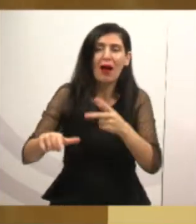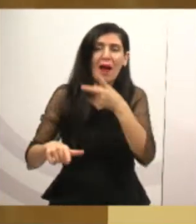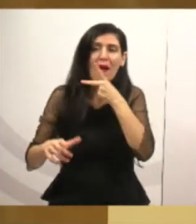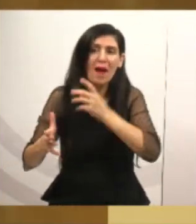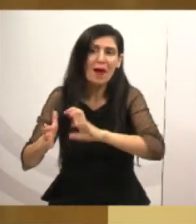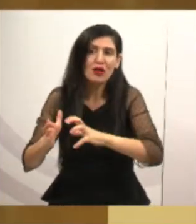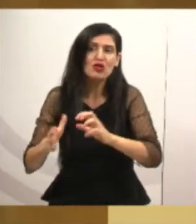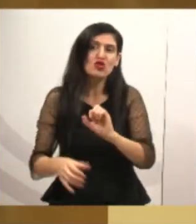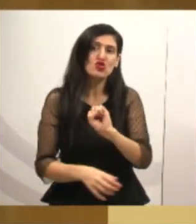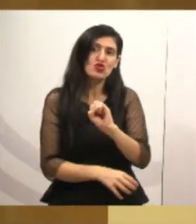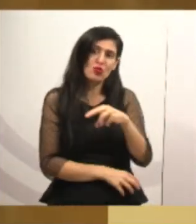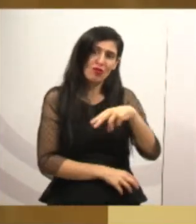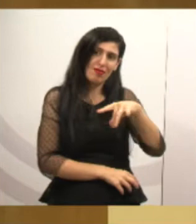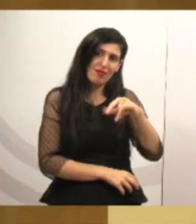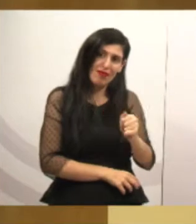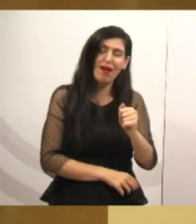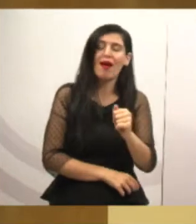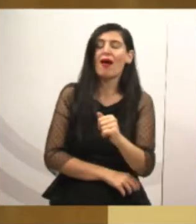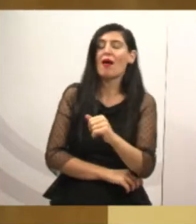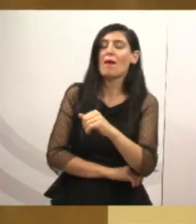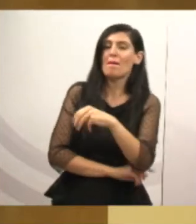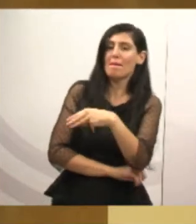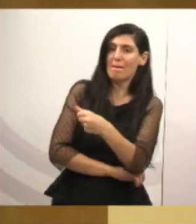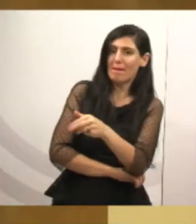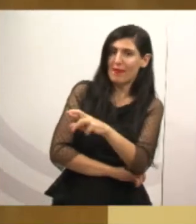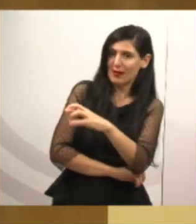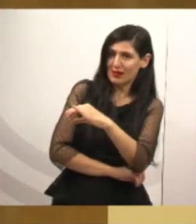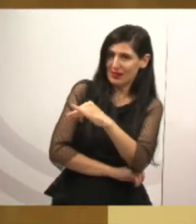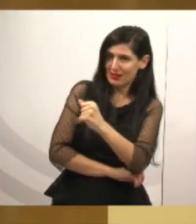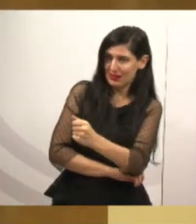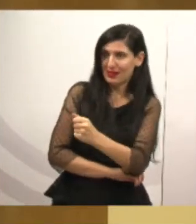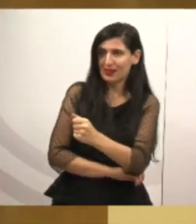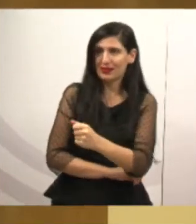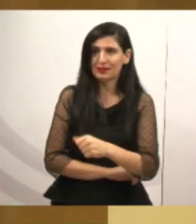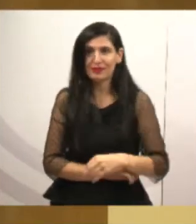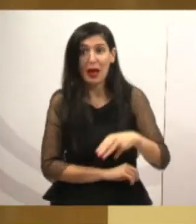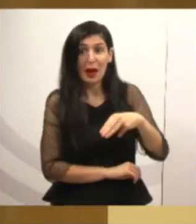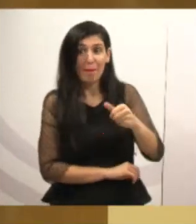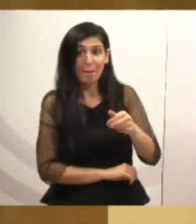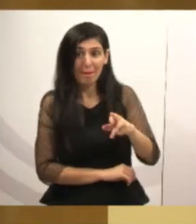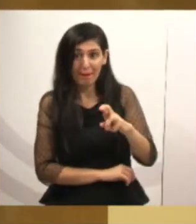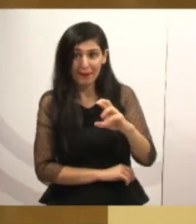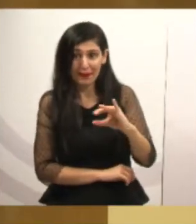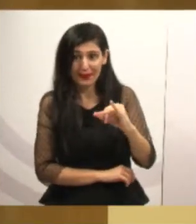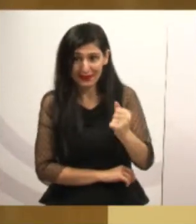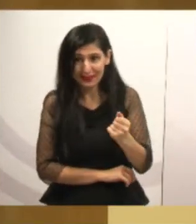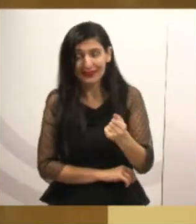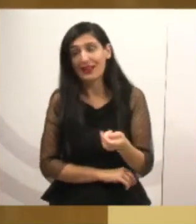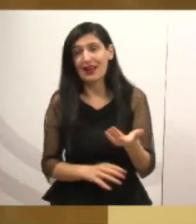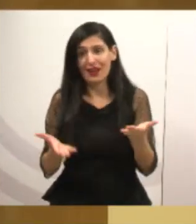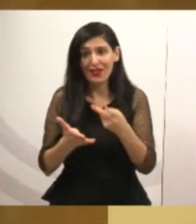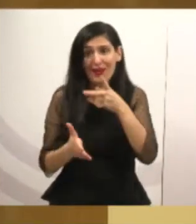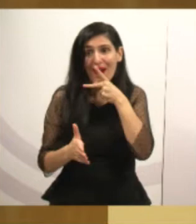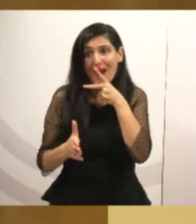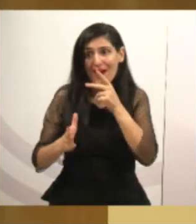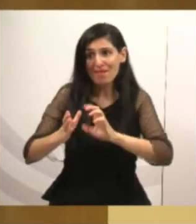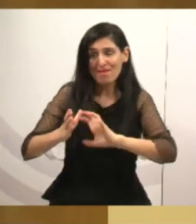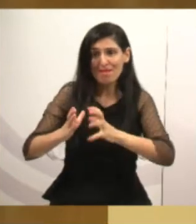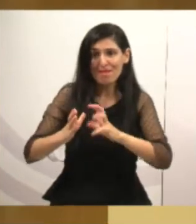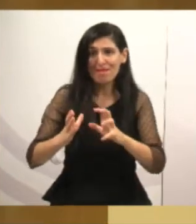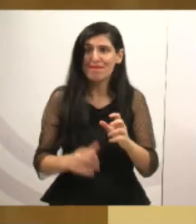Sônia da Pata, a vereadora Márcia, a doutora Márcia, que agora faz parte da nossa família, a família PR,